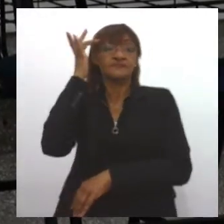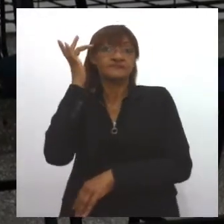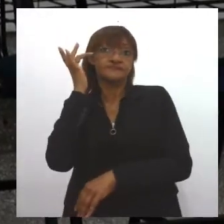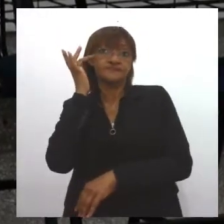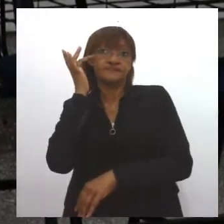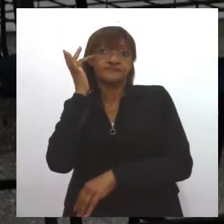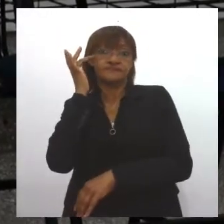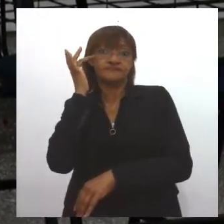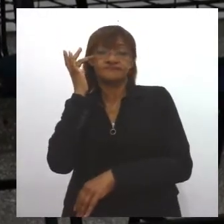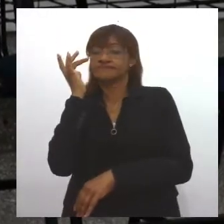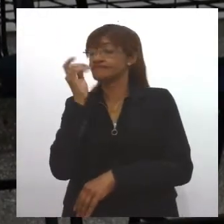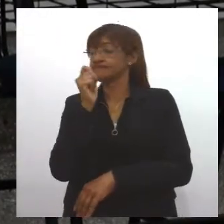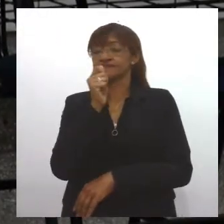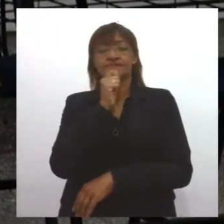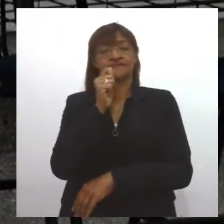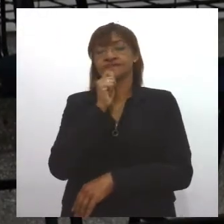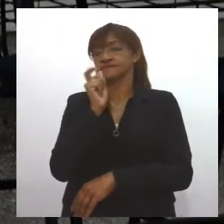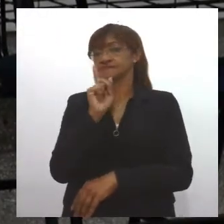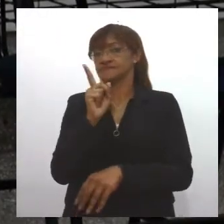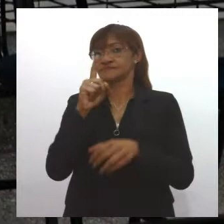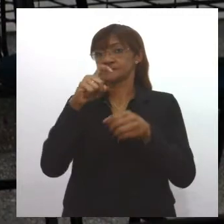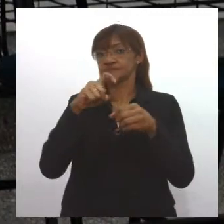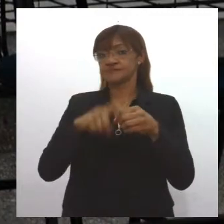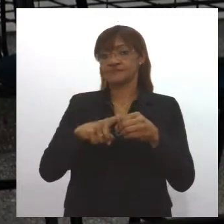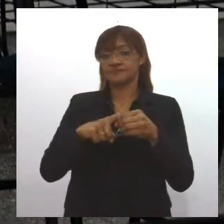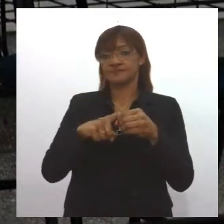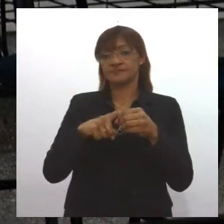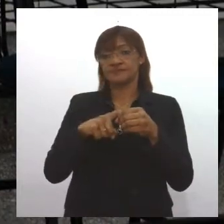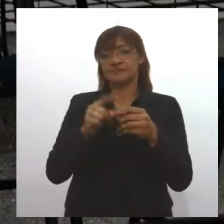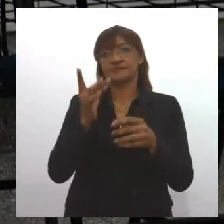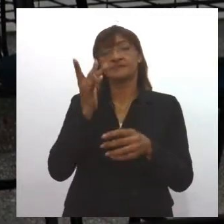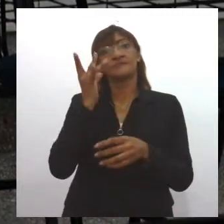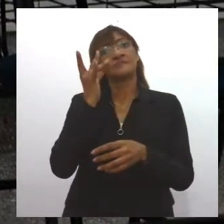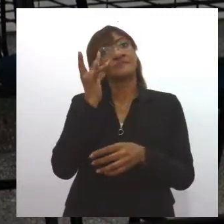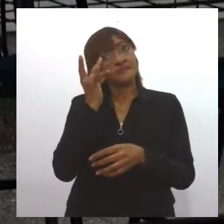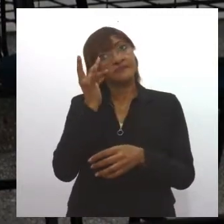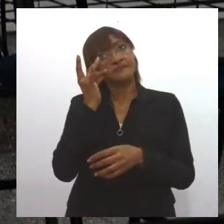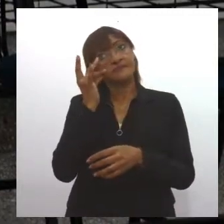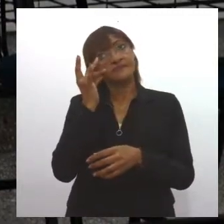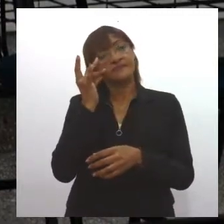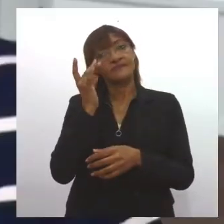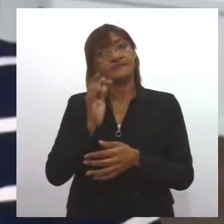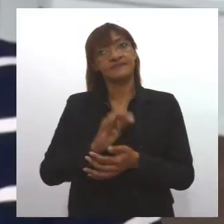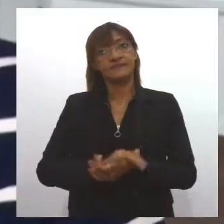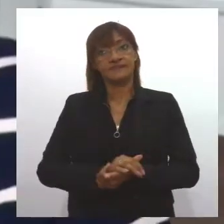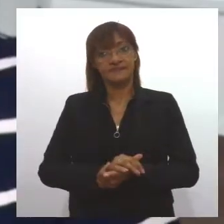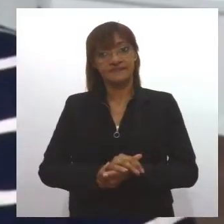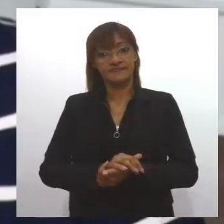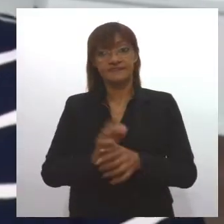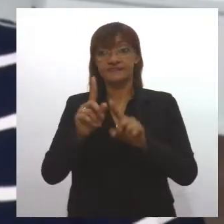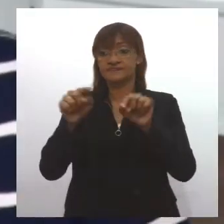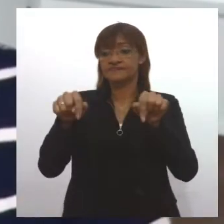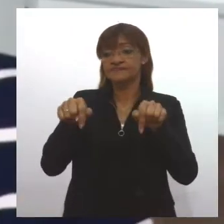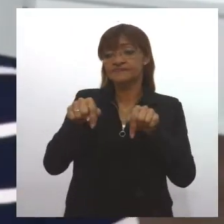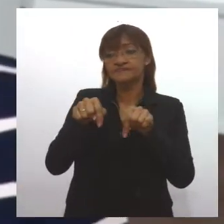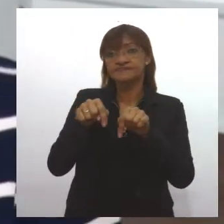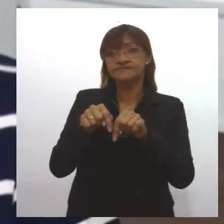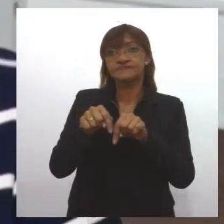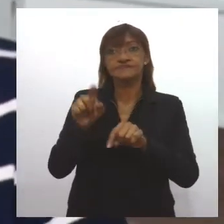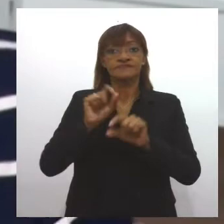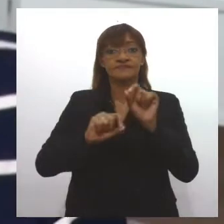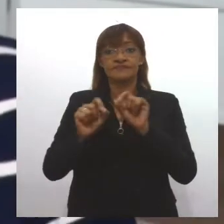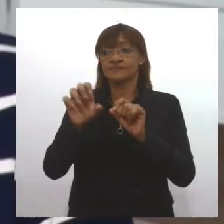ainda não é propício para o retorno às salas de aula. Saulo é um desses que